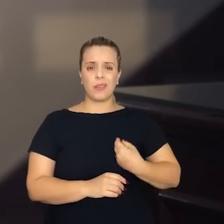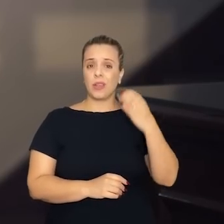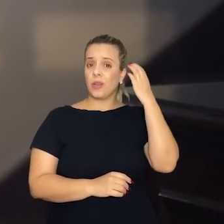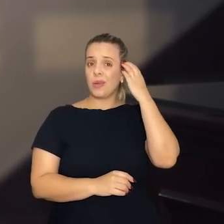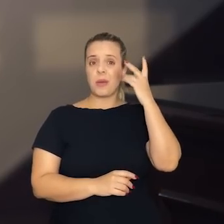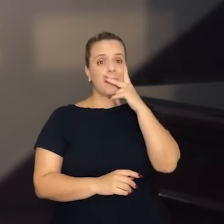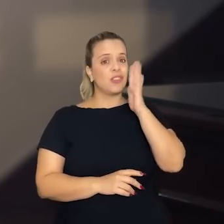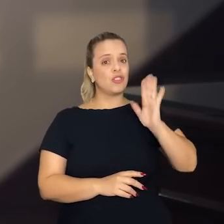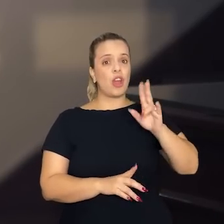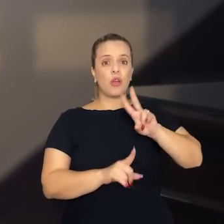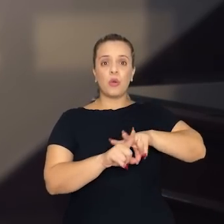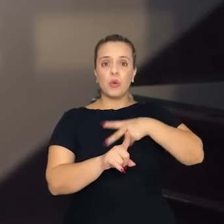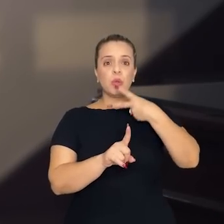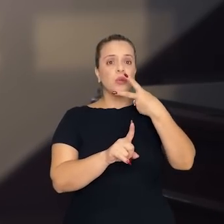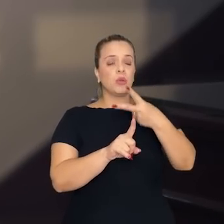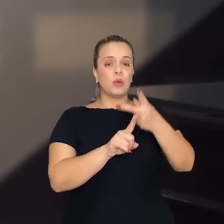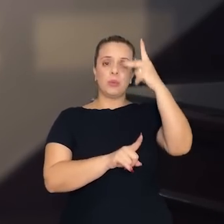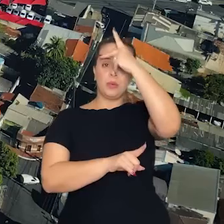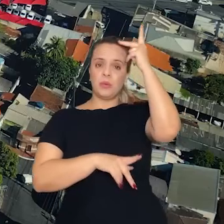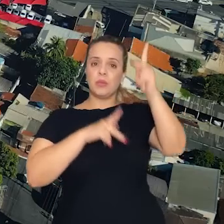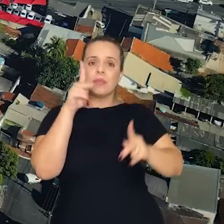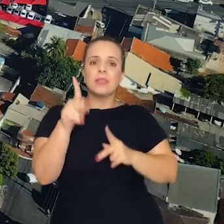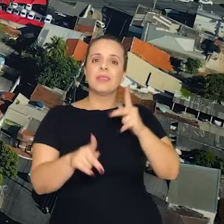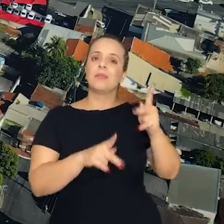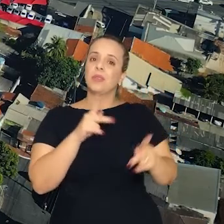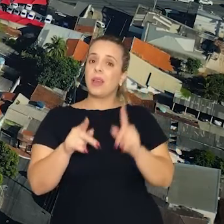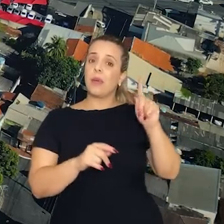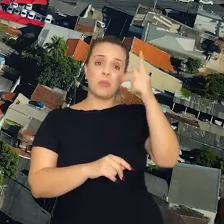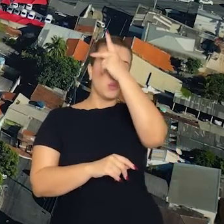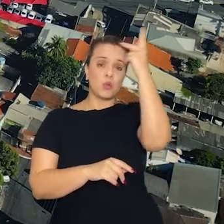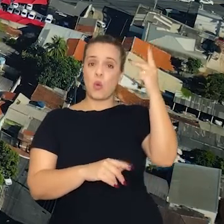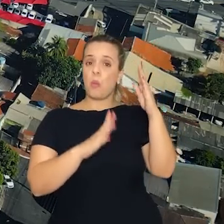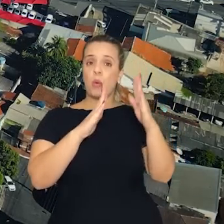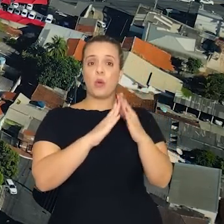dobro da população eram migrantes.